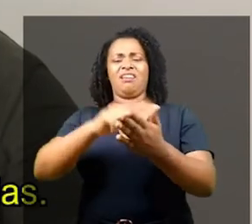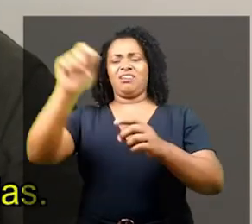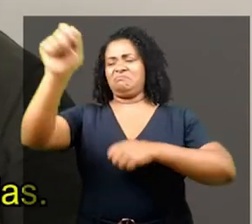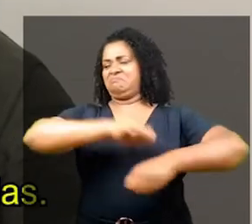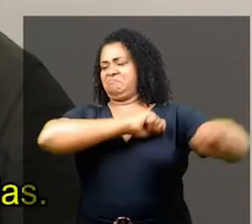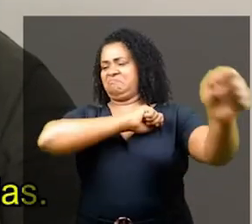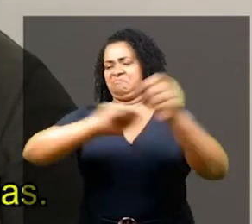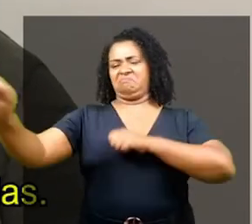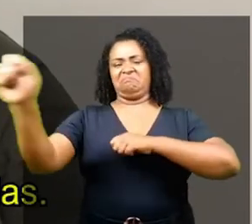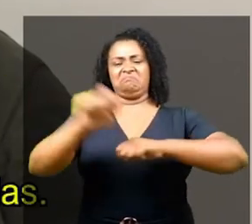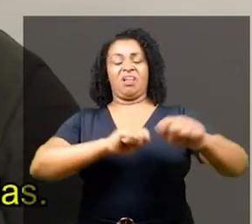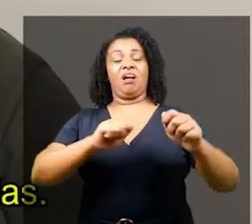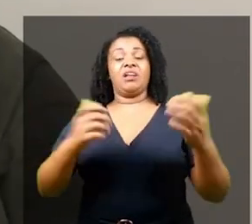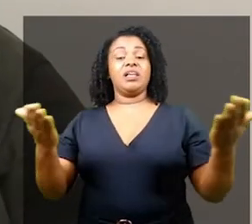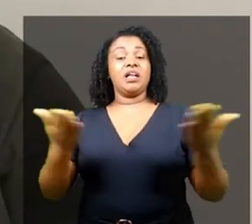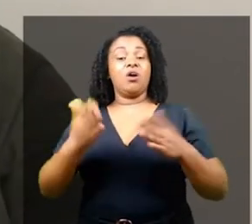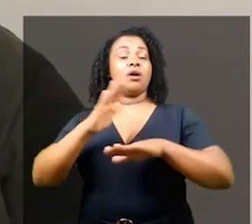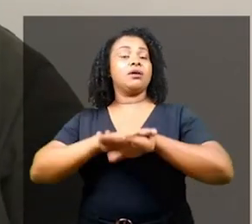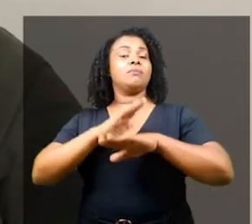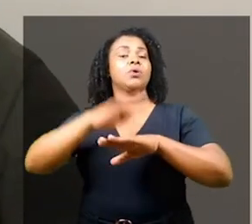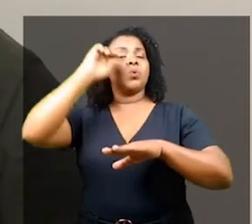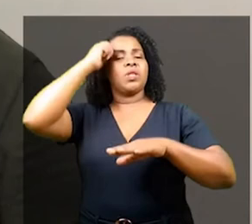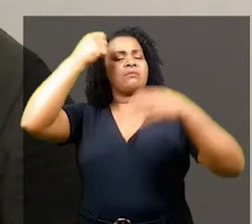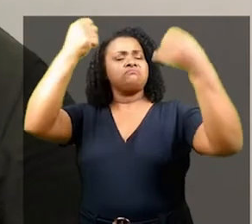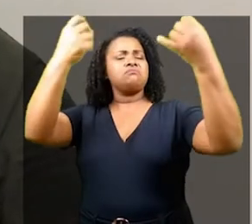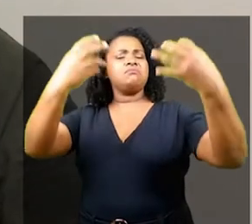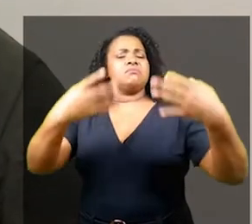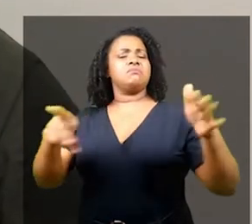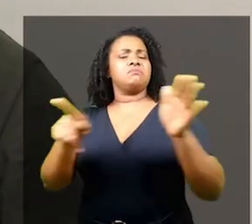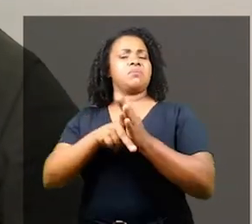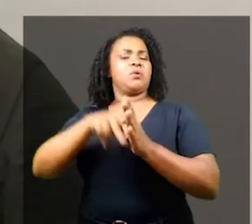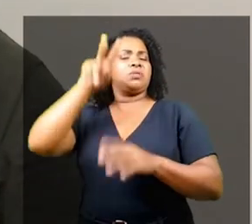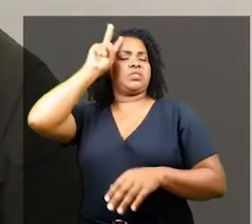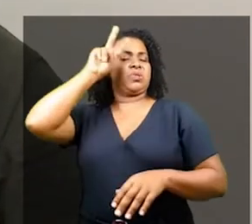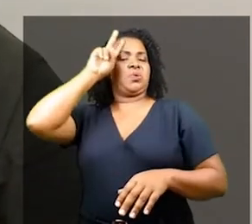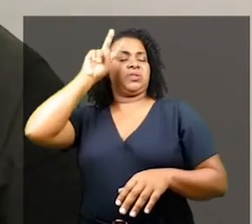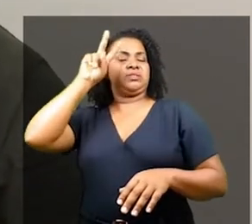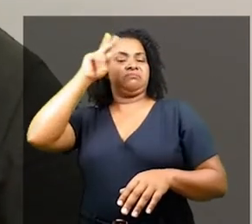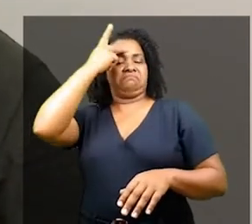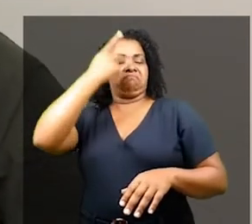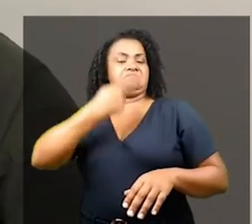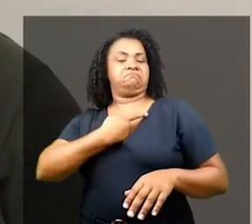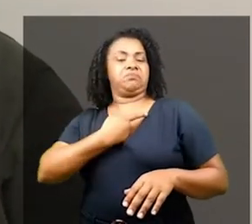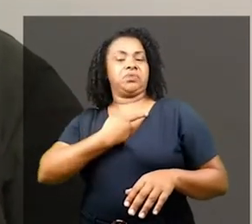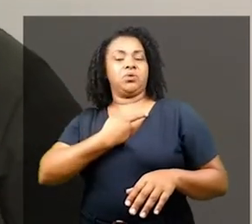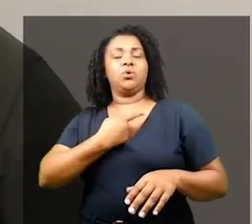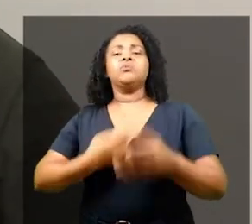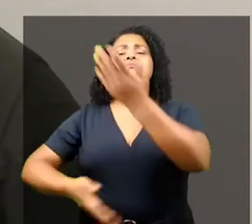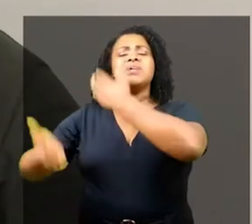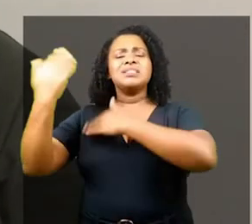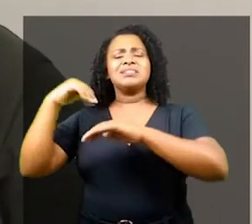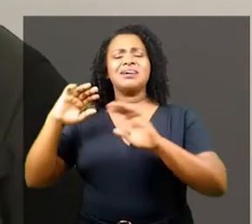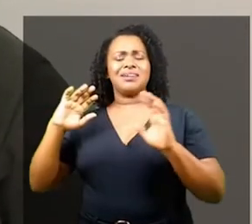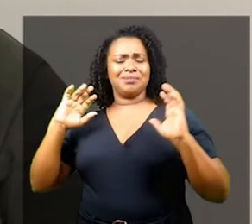os nossos olhares e memórias. É inacreditável essa nossa ancestralidade que venceu a arma de fogo com pau,